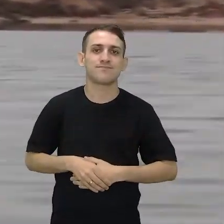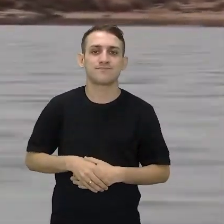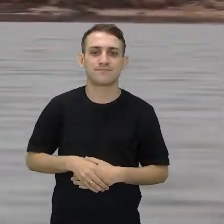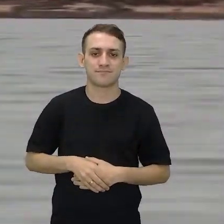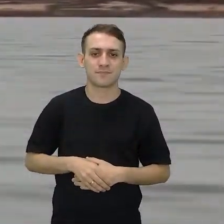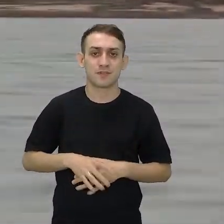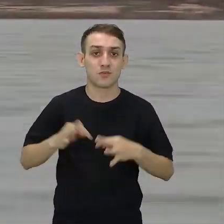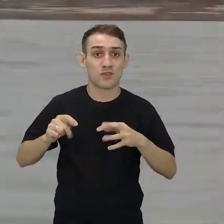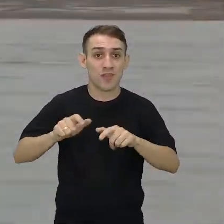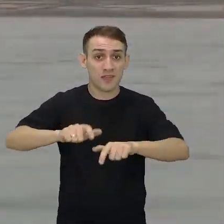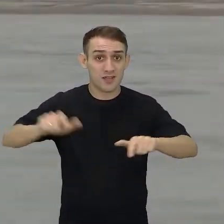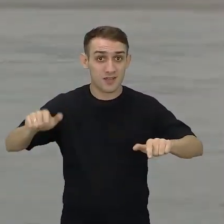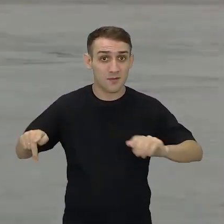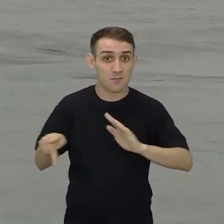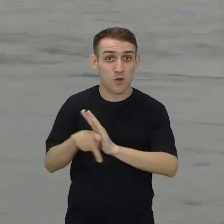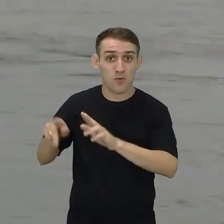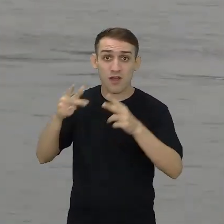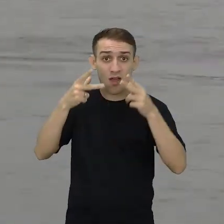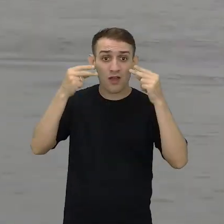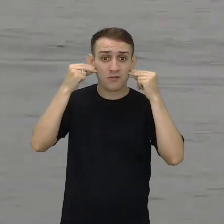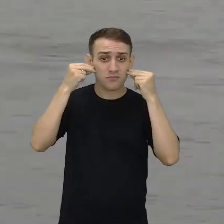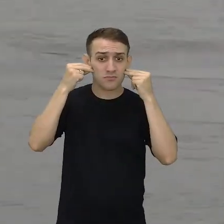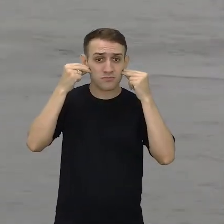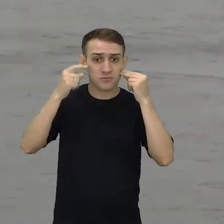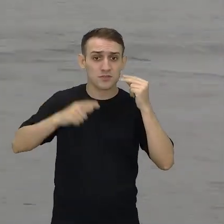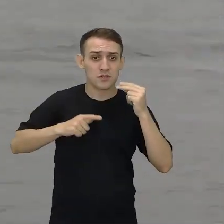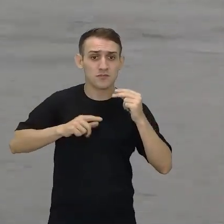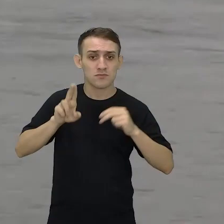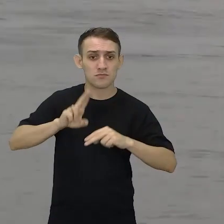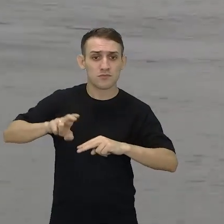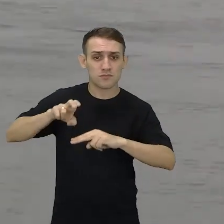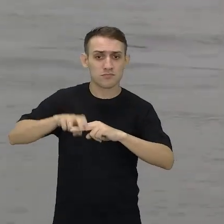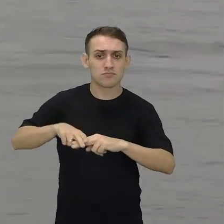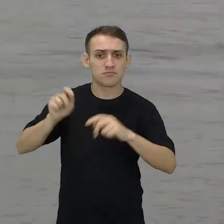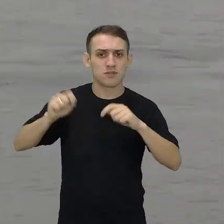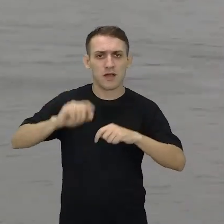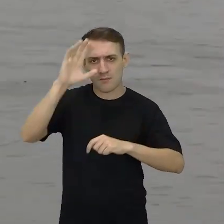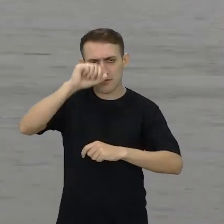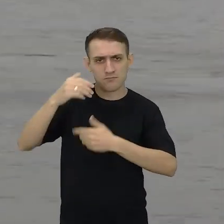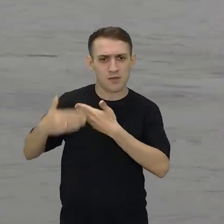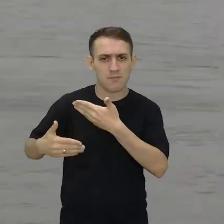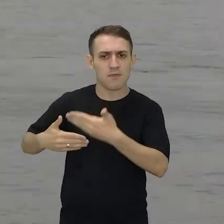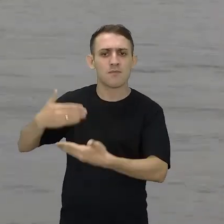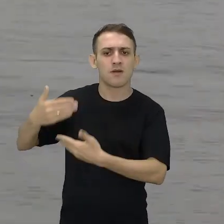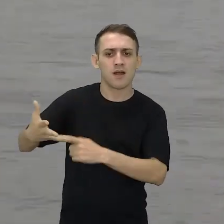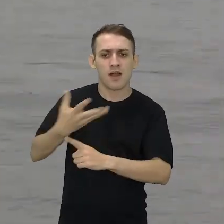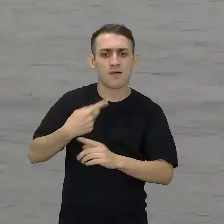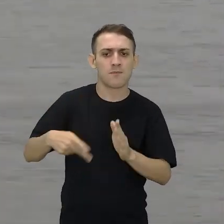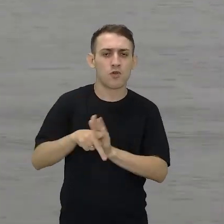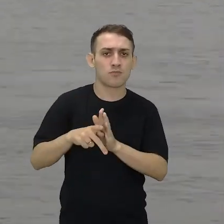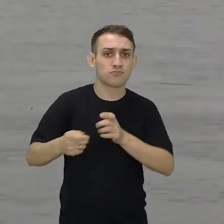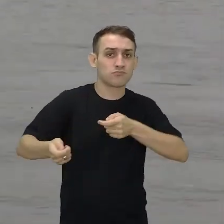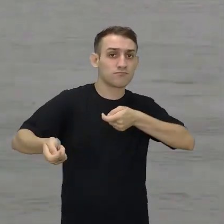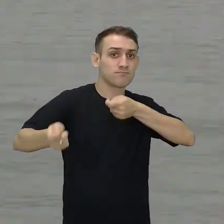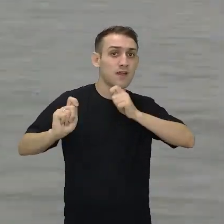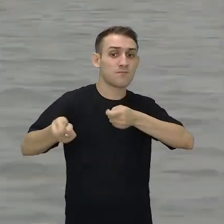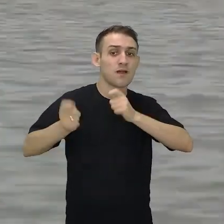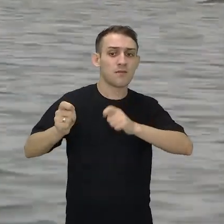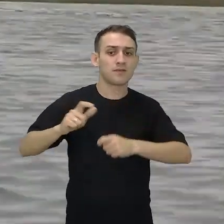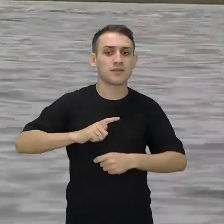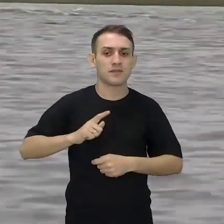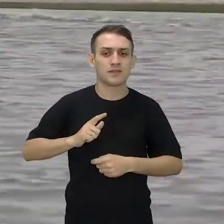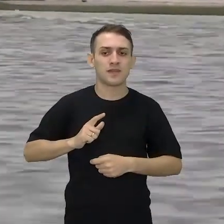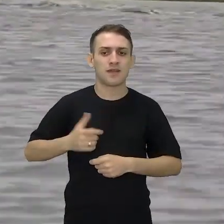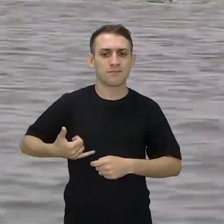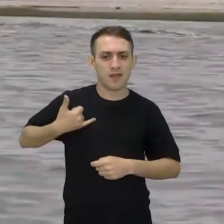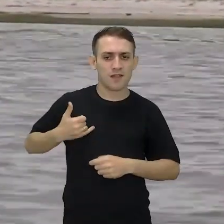As crianças Kaisaras, através de brincadeiras, vão aprendendo passo a passo das artes de pesca. E quando chegam à idade